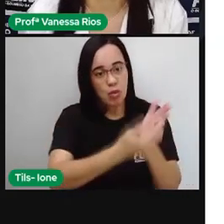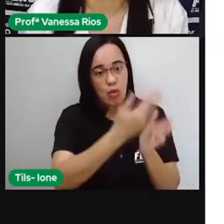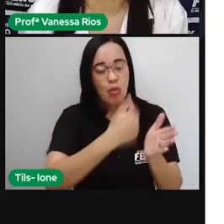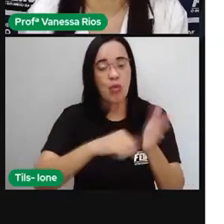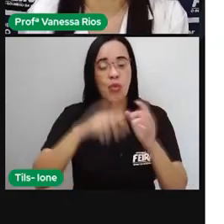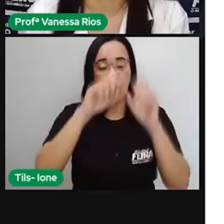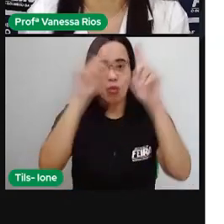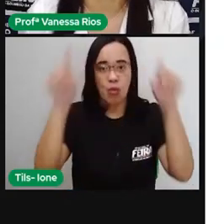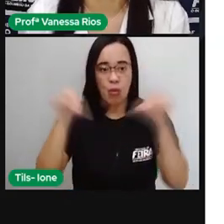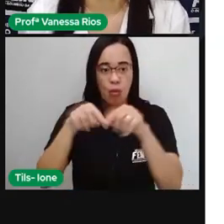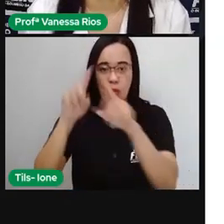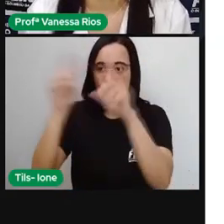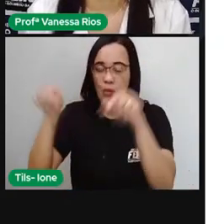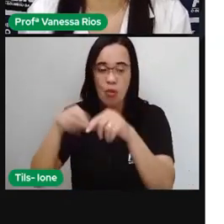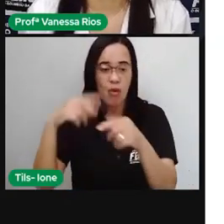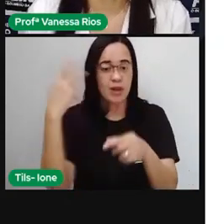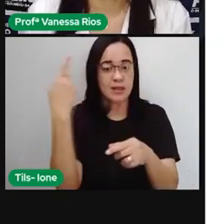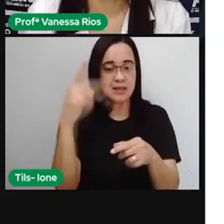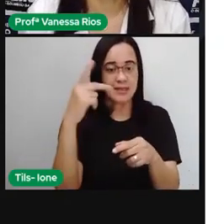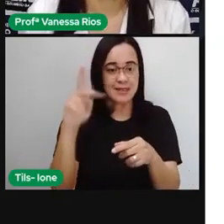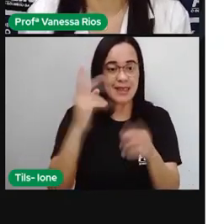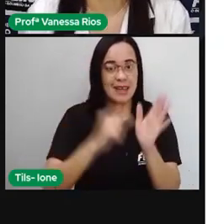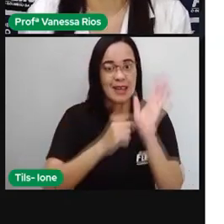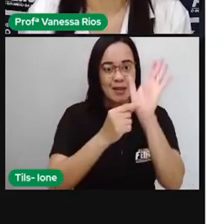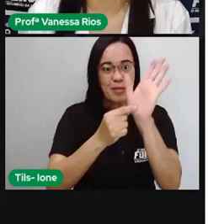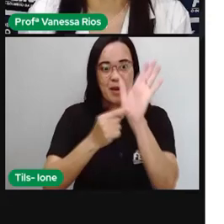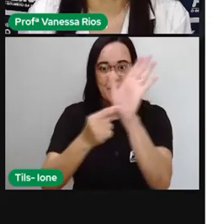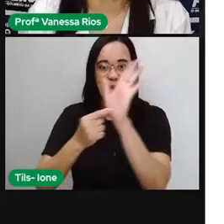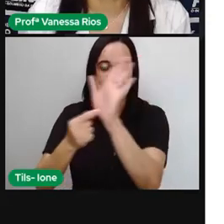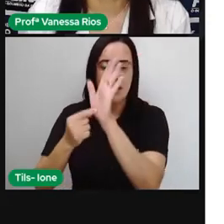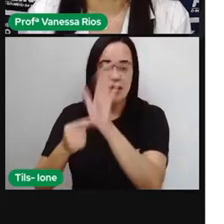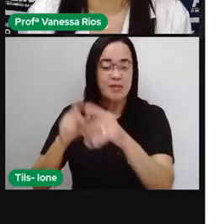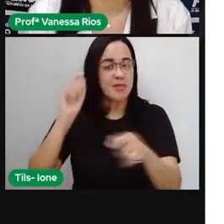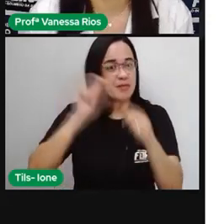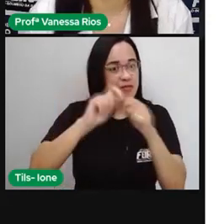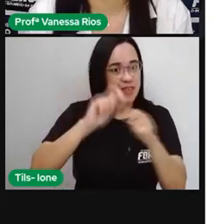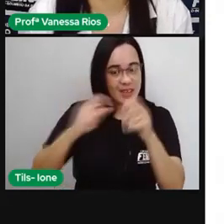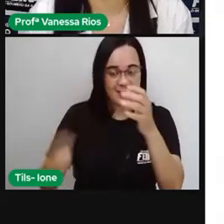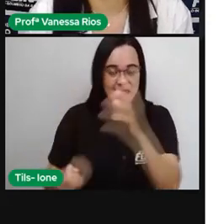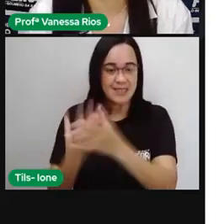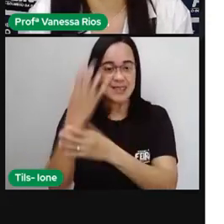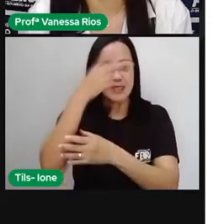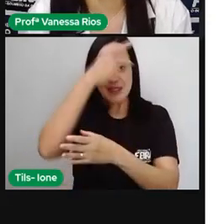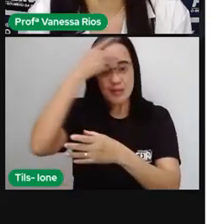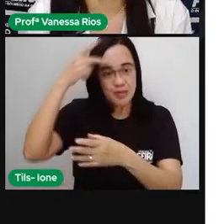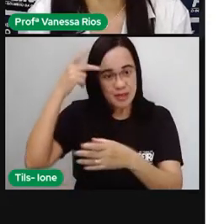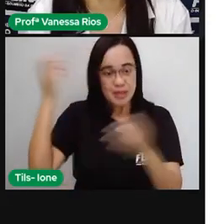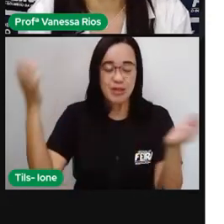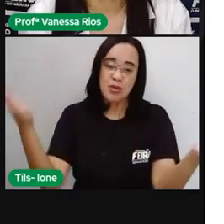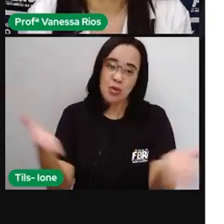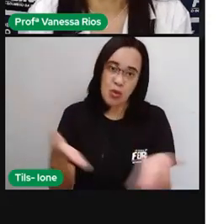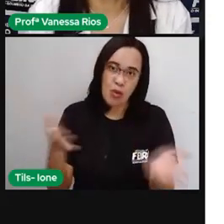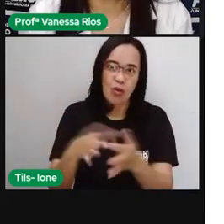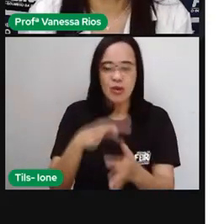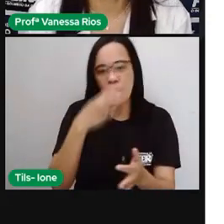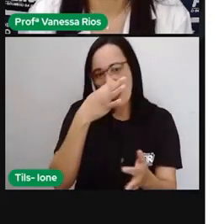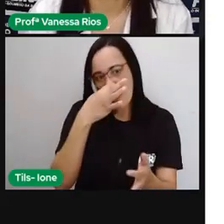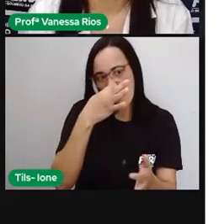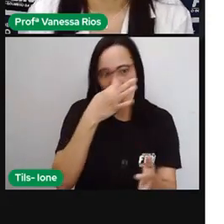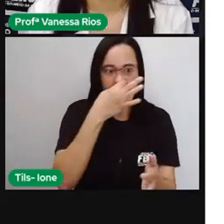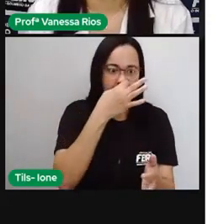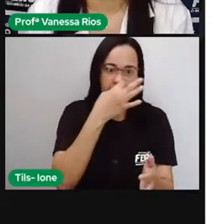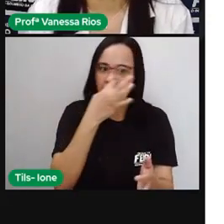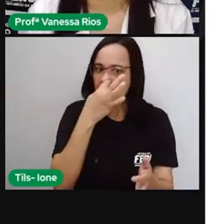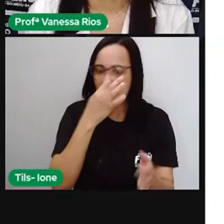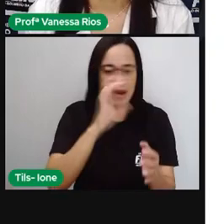como aí essas obras, elas foram expostas, elas foram feitas, para que as pessoas hoje possam aí admirar e contar, né,